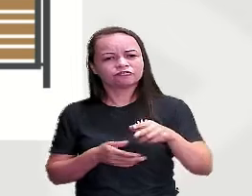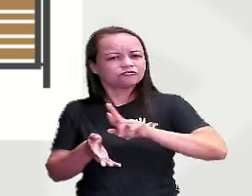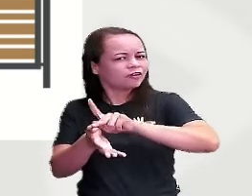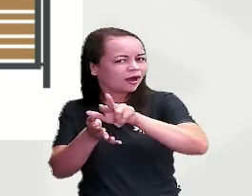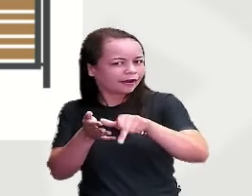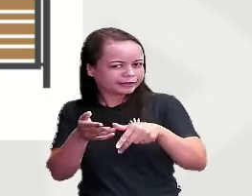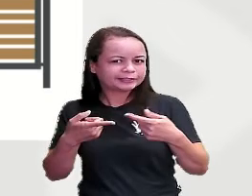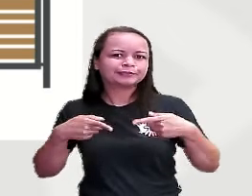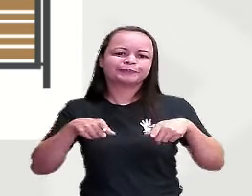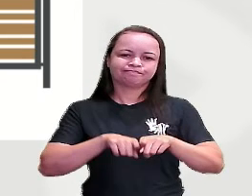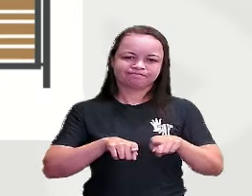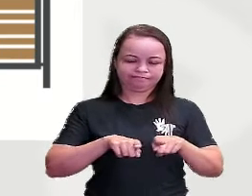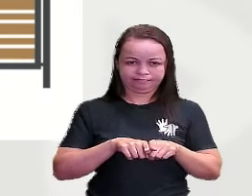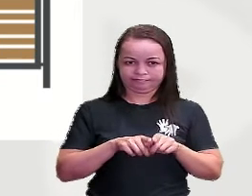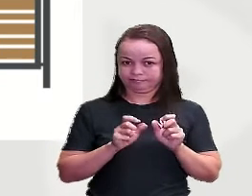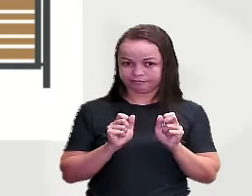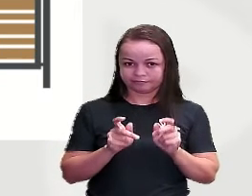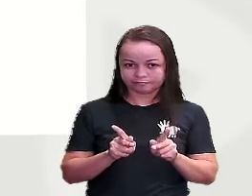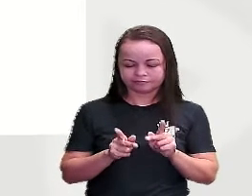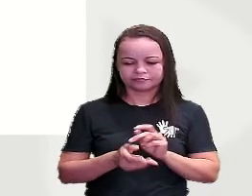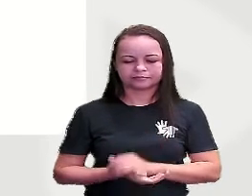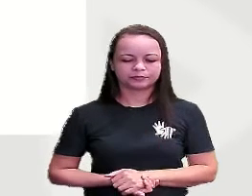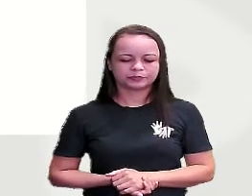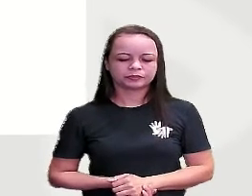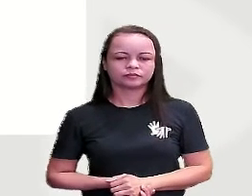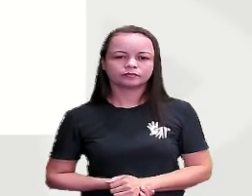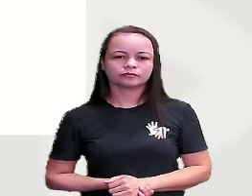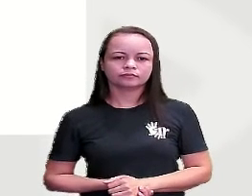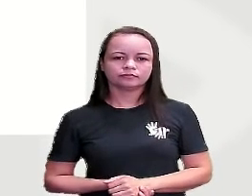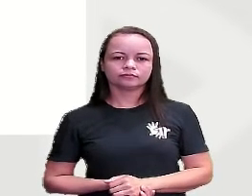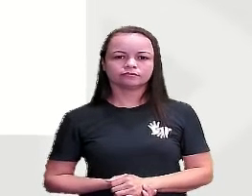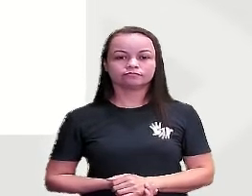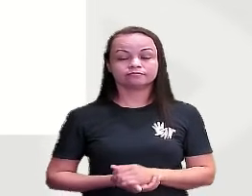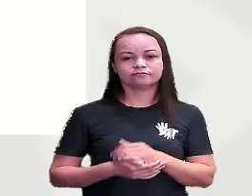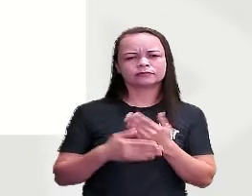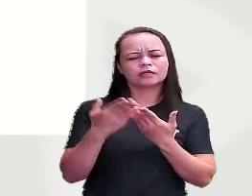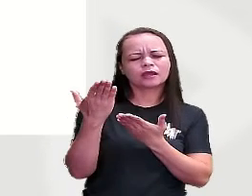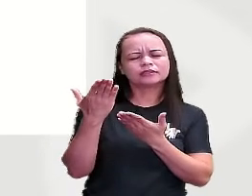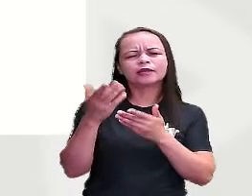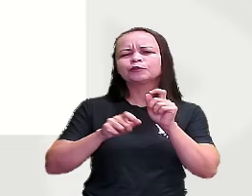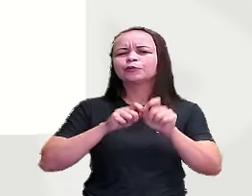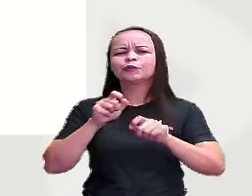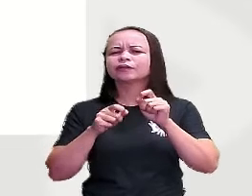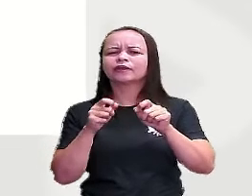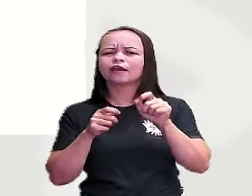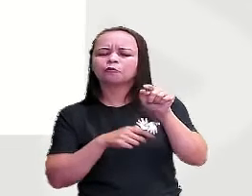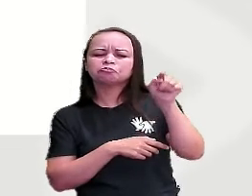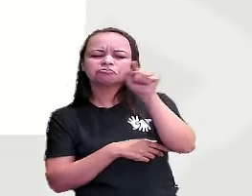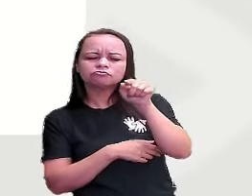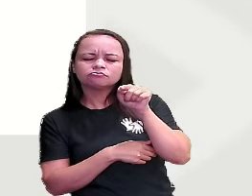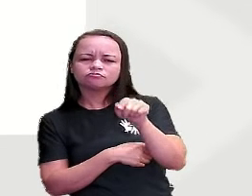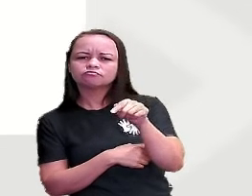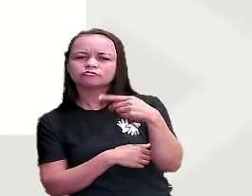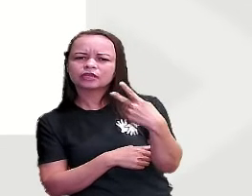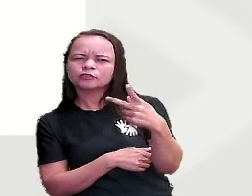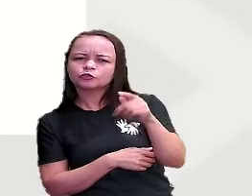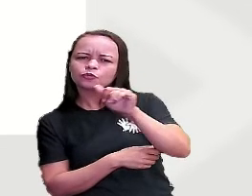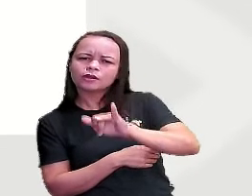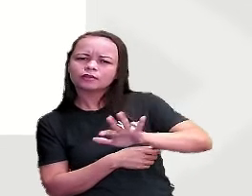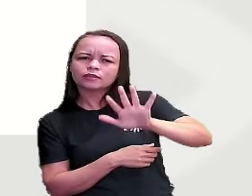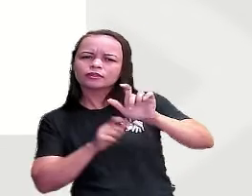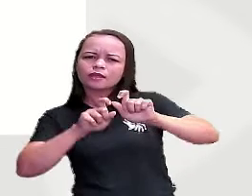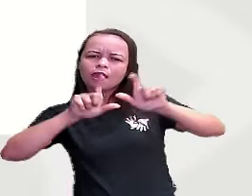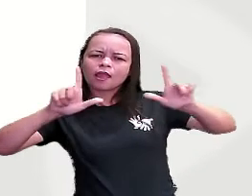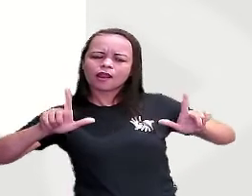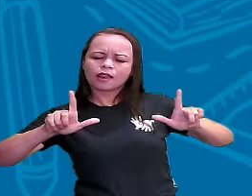Ok? Seguindo O que é isso aí minha gente? Olha aí na sua telinha O